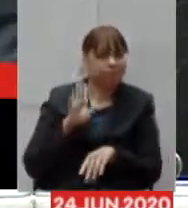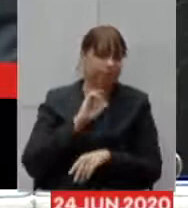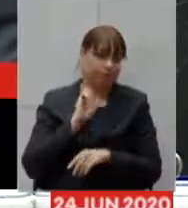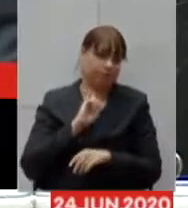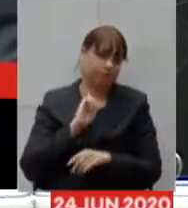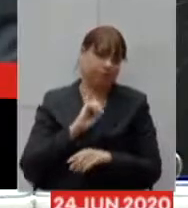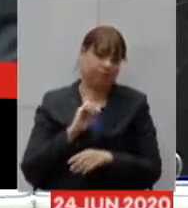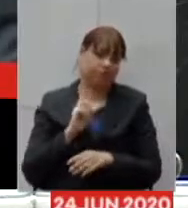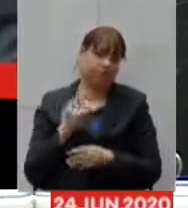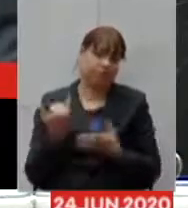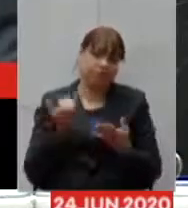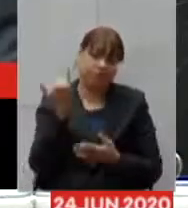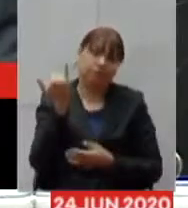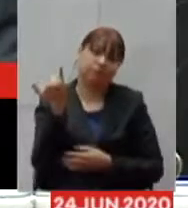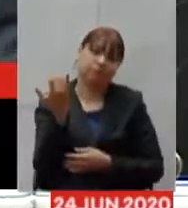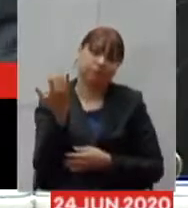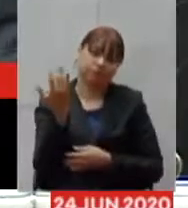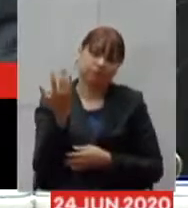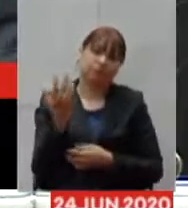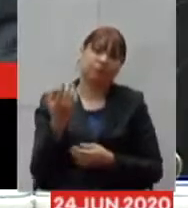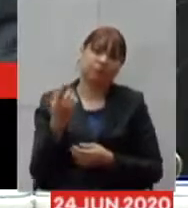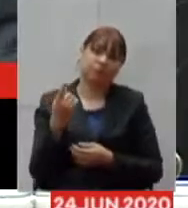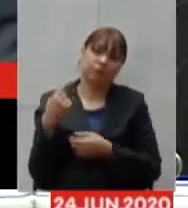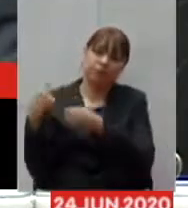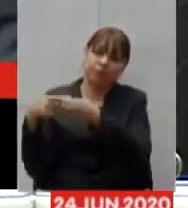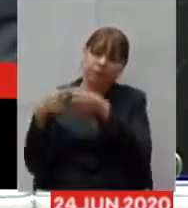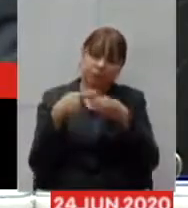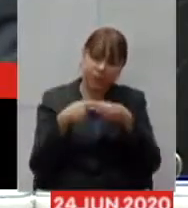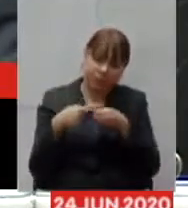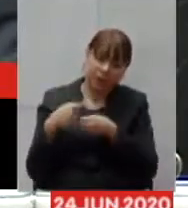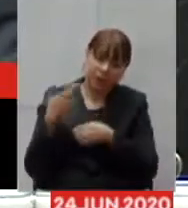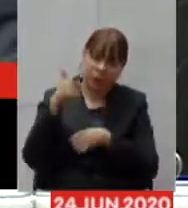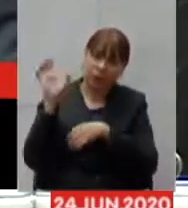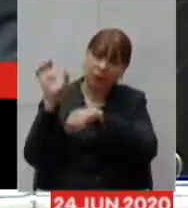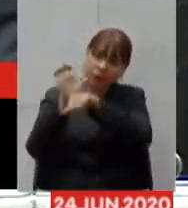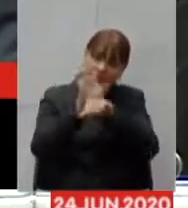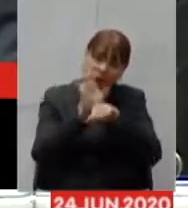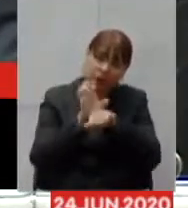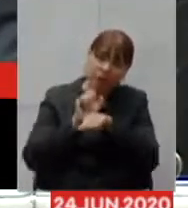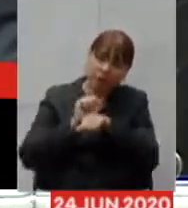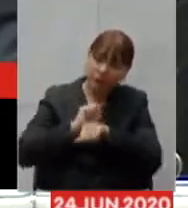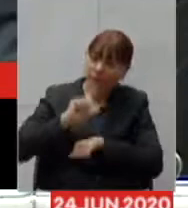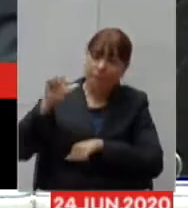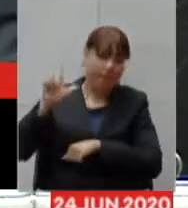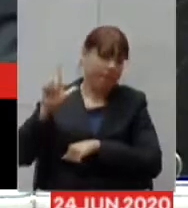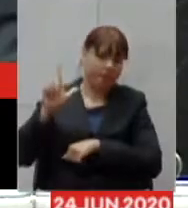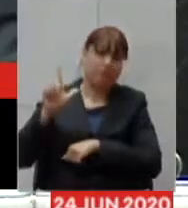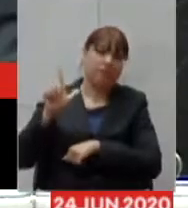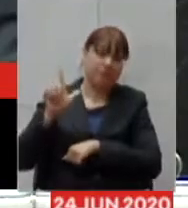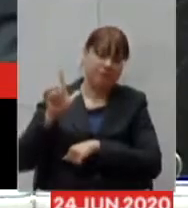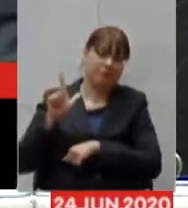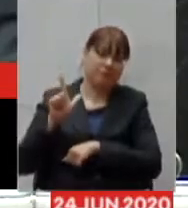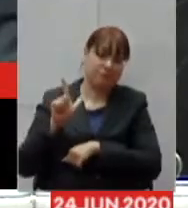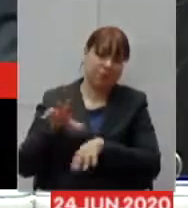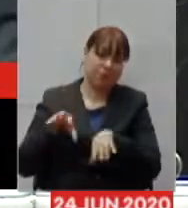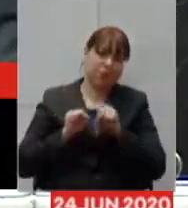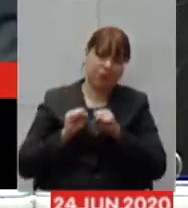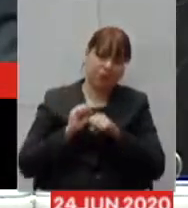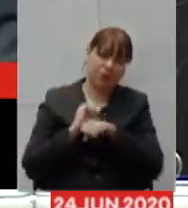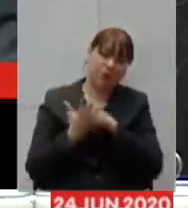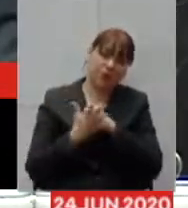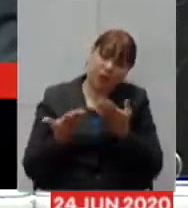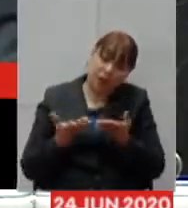numa ilha todos os estados que nos cercam estão tendo mais casos do que nós então isso sugere que algumas medidas que nós